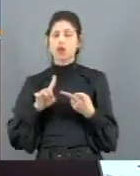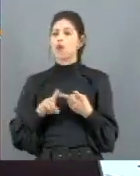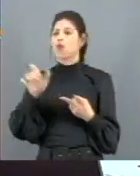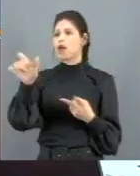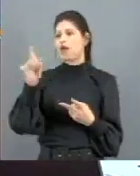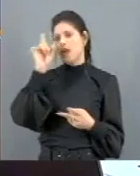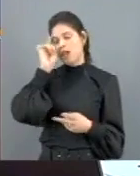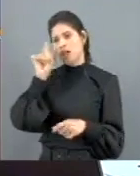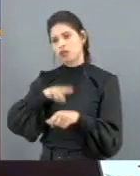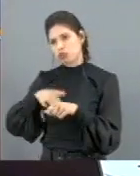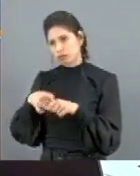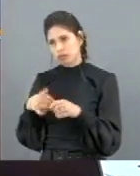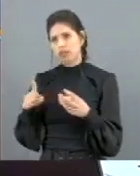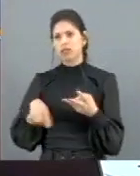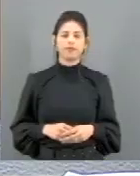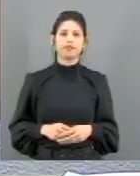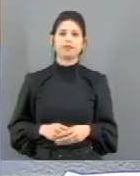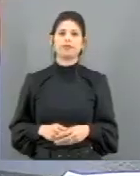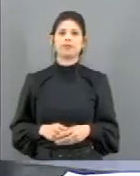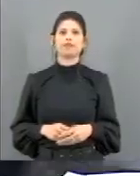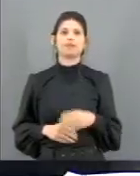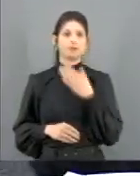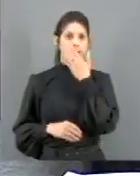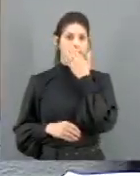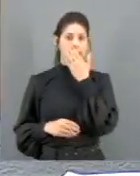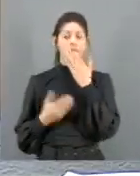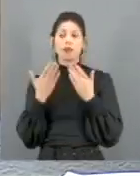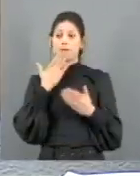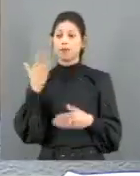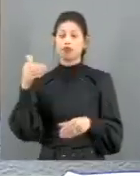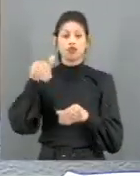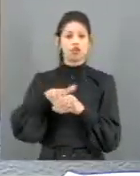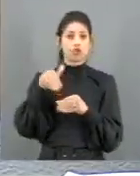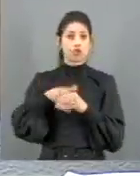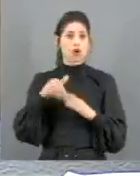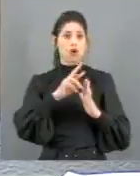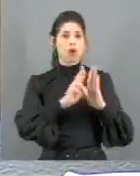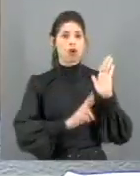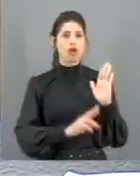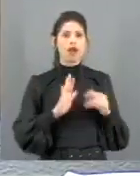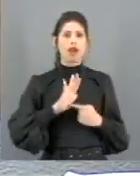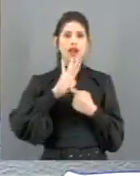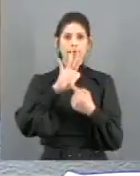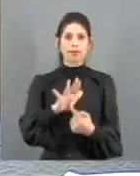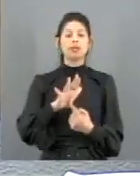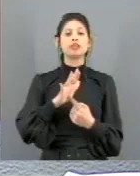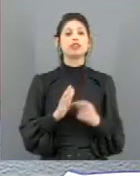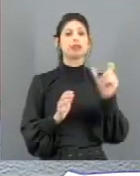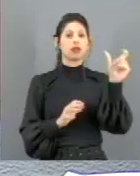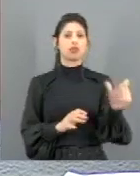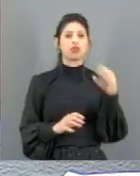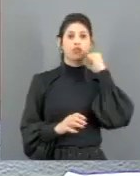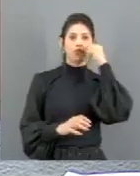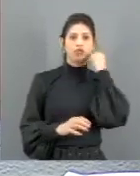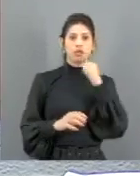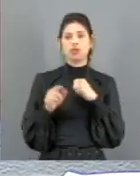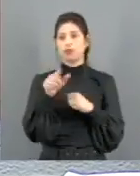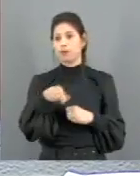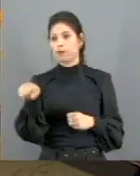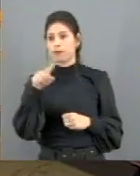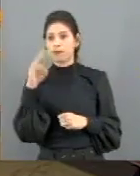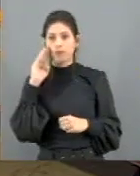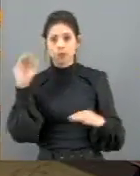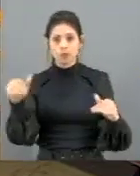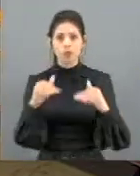a quem eu peço que nós possamos aprová-lo. Em votação, o relatório apresentado pela Sônia Luiz Carlos Reisner, os senadores e senadoras que o